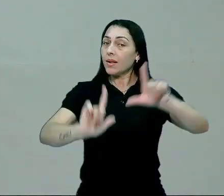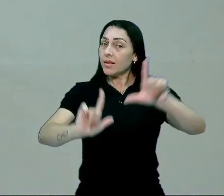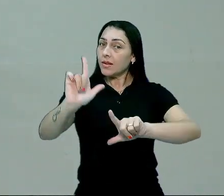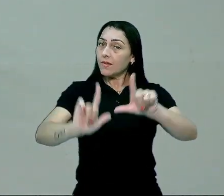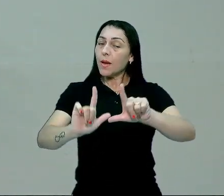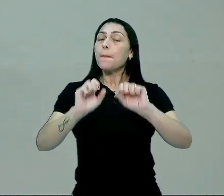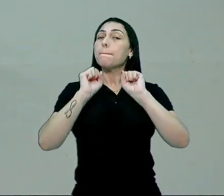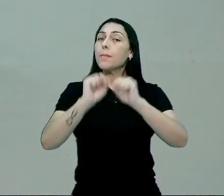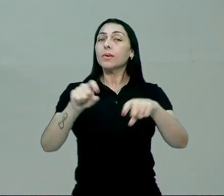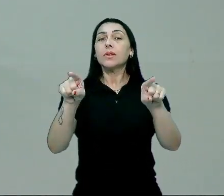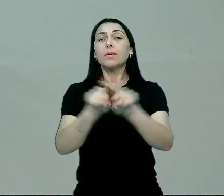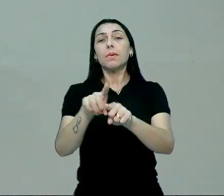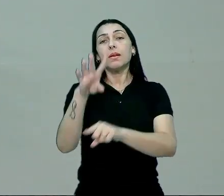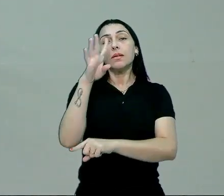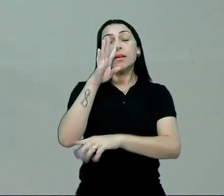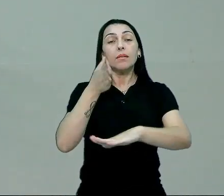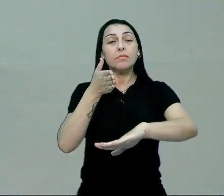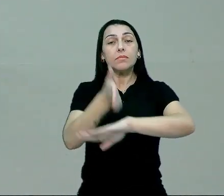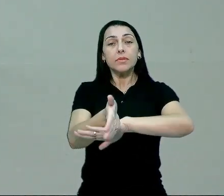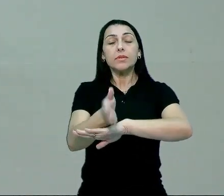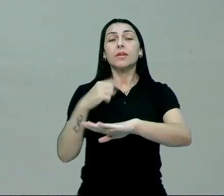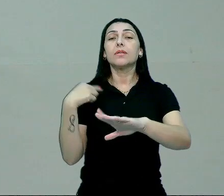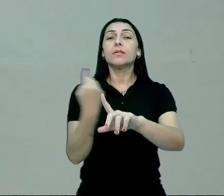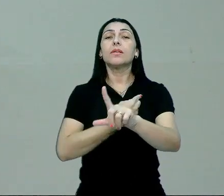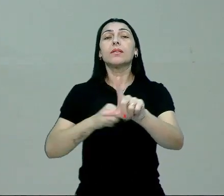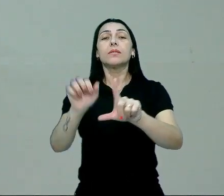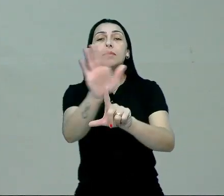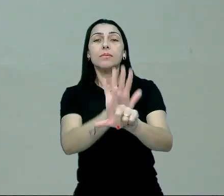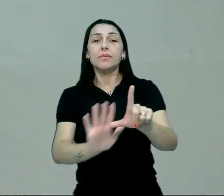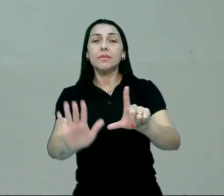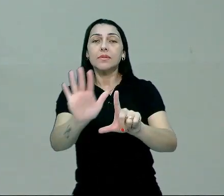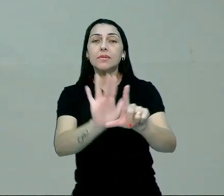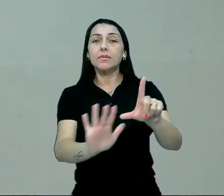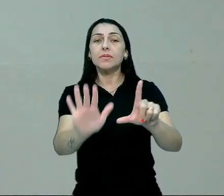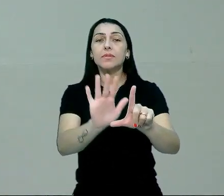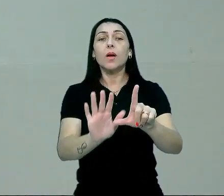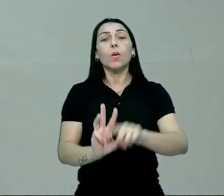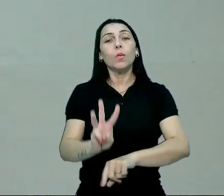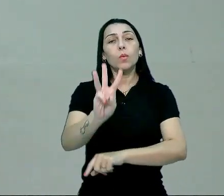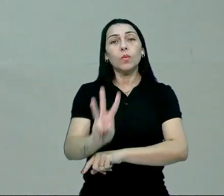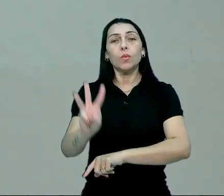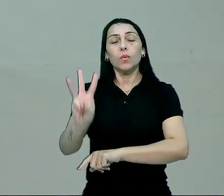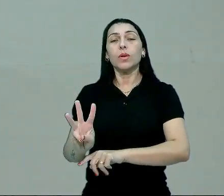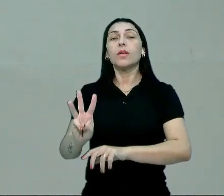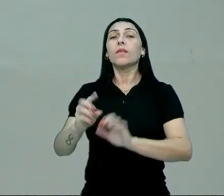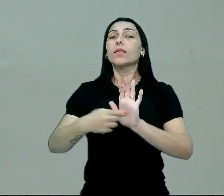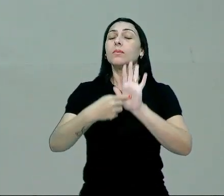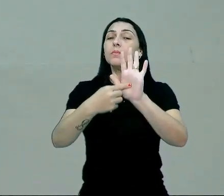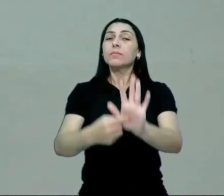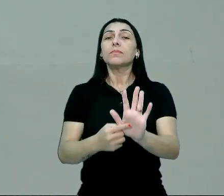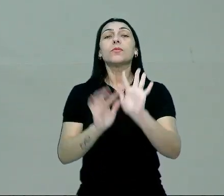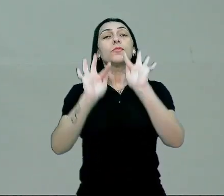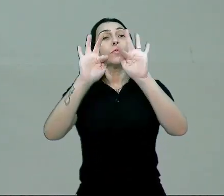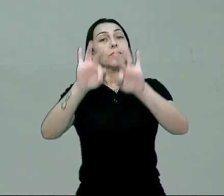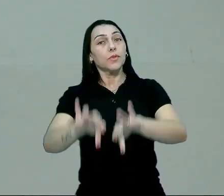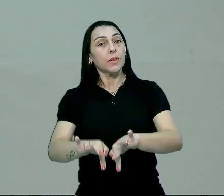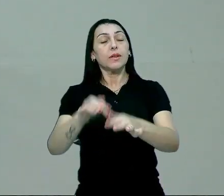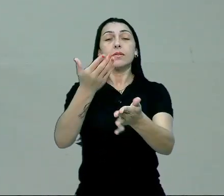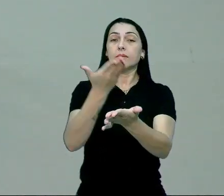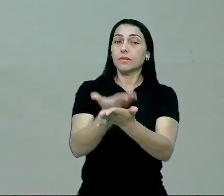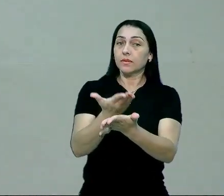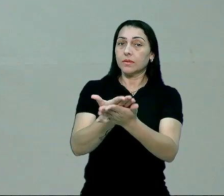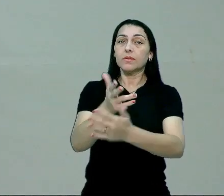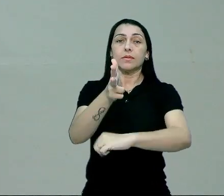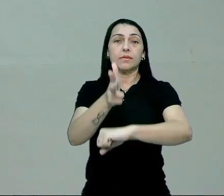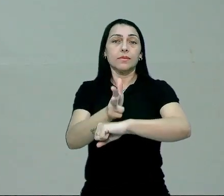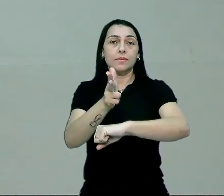TV. Você pode estar acessando as nossas plataformas. O link vai estar aparecendo para você logo no